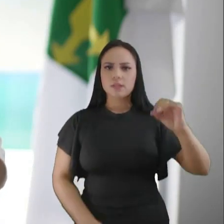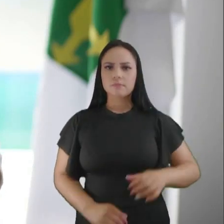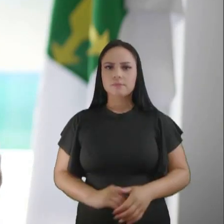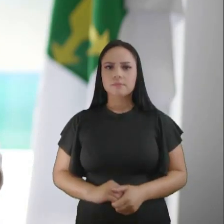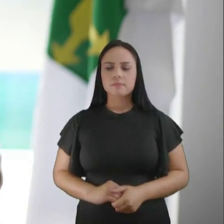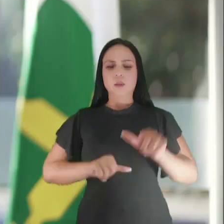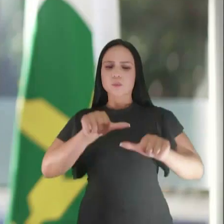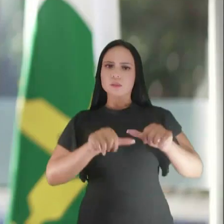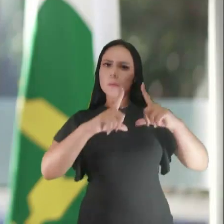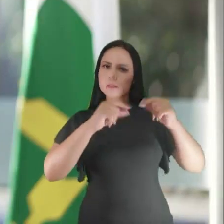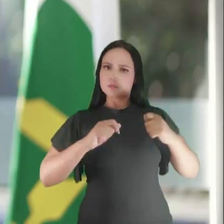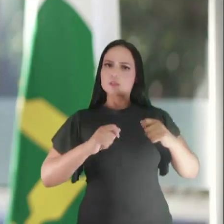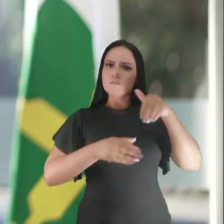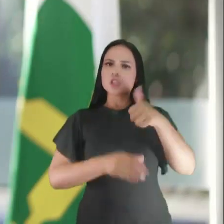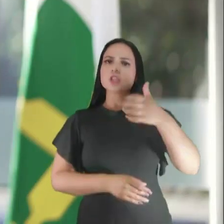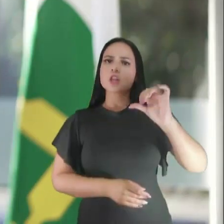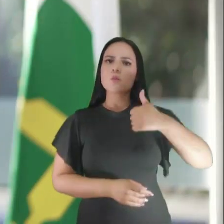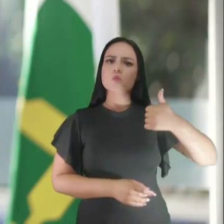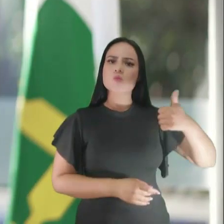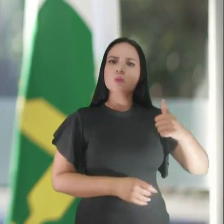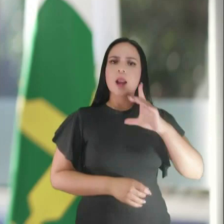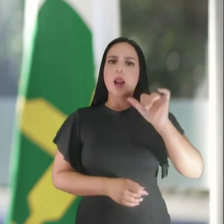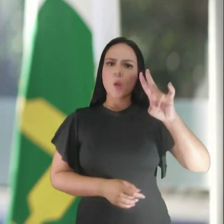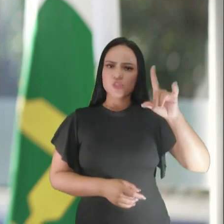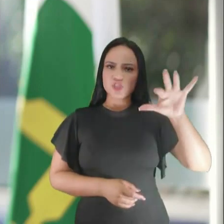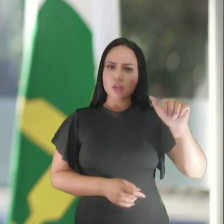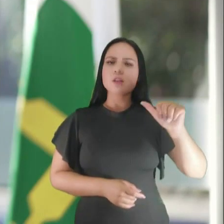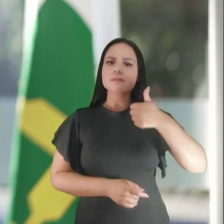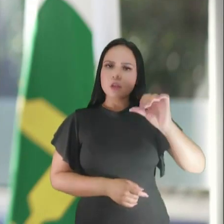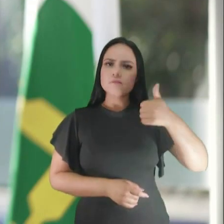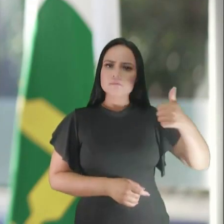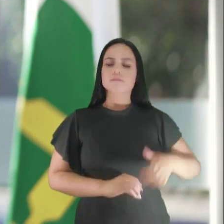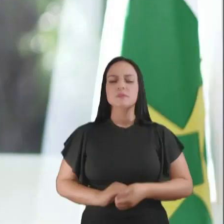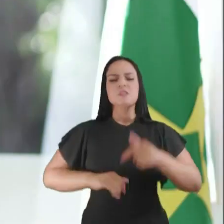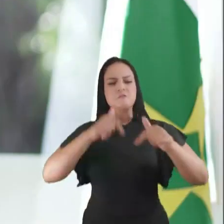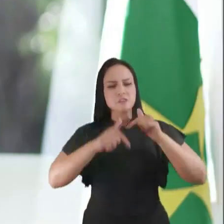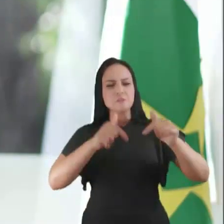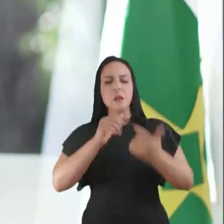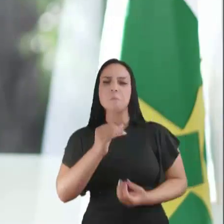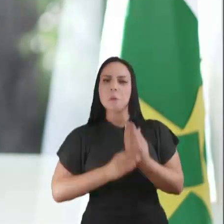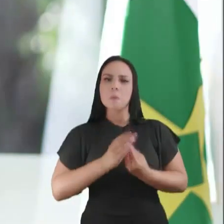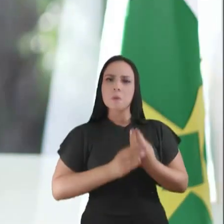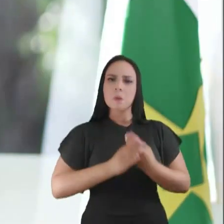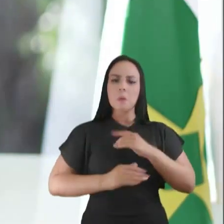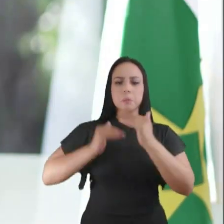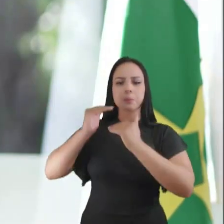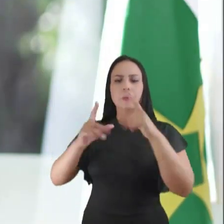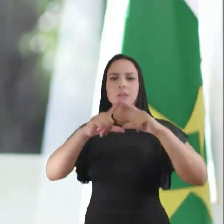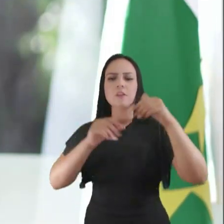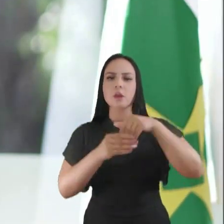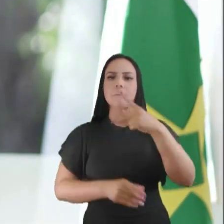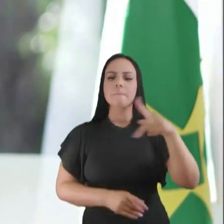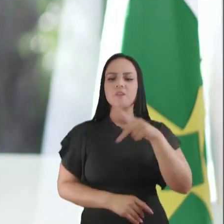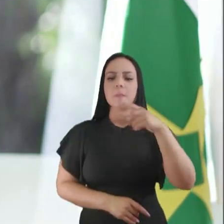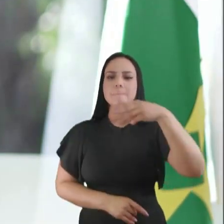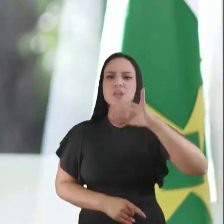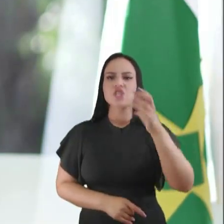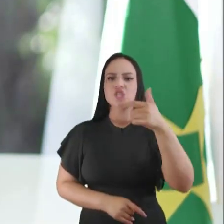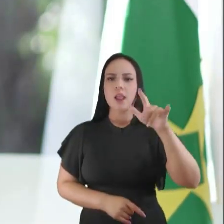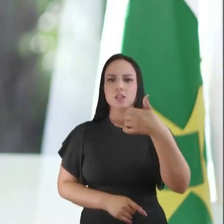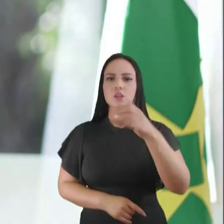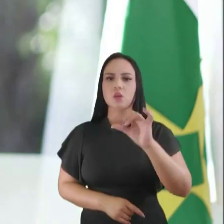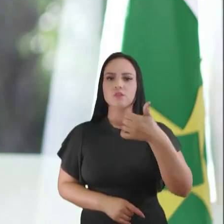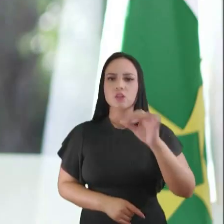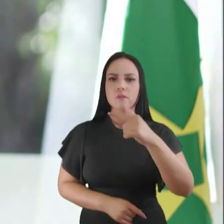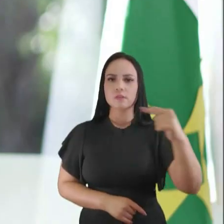1900. A mudança que Brasília precisa. Cláudia Lapa, 1911. Eu vou trabalhar, produzir e progredir Brasília. Vote professora